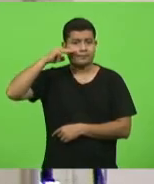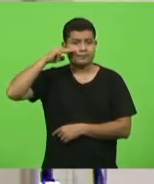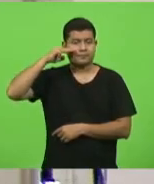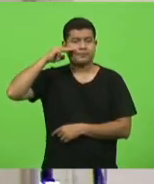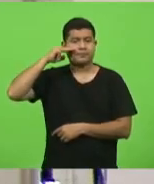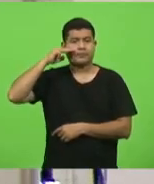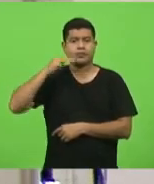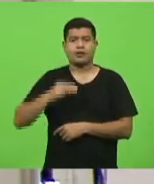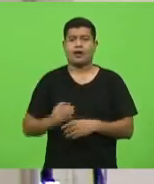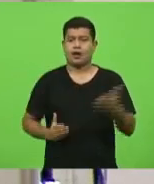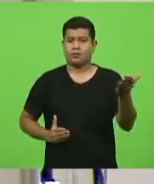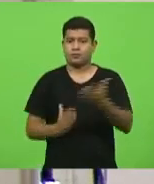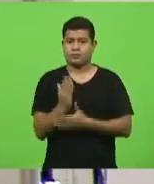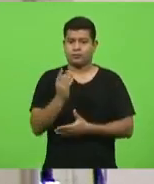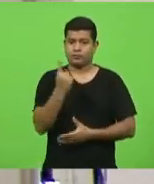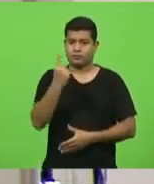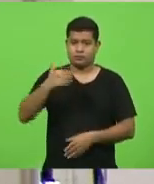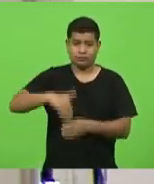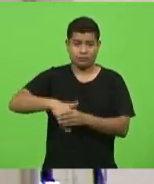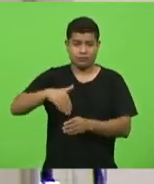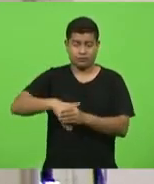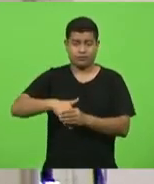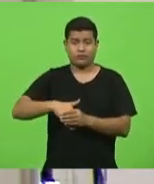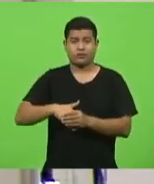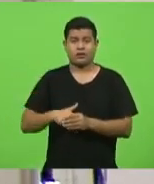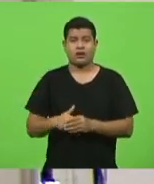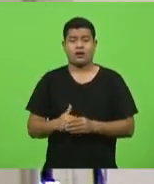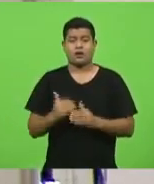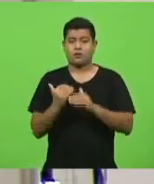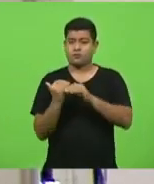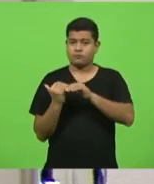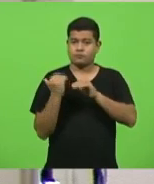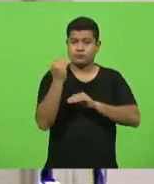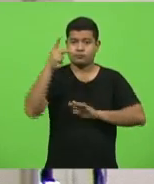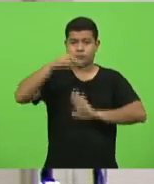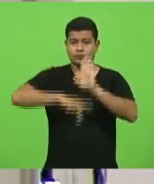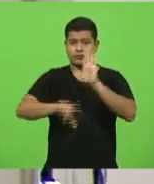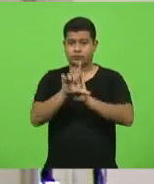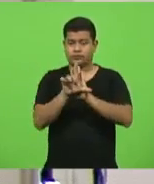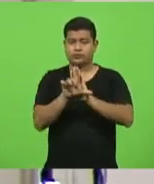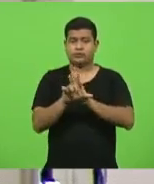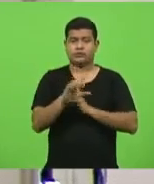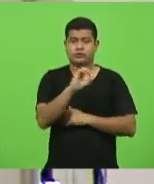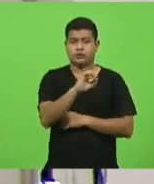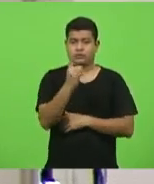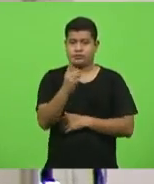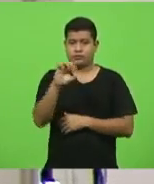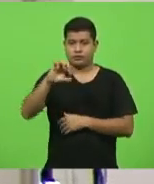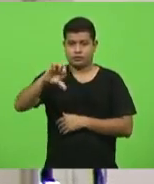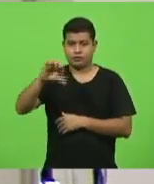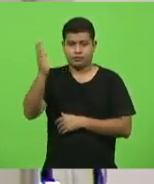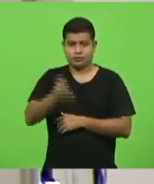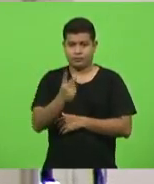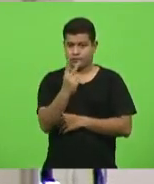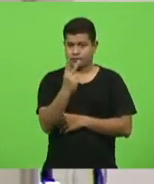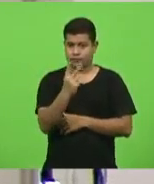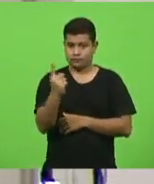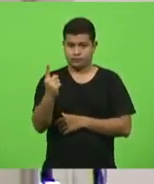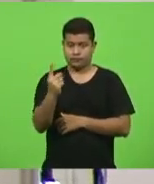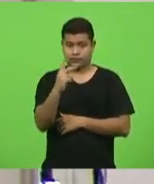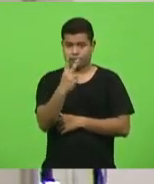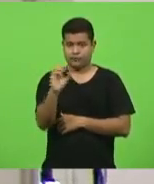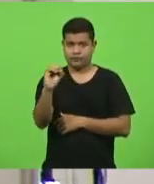aprovado em turno único por maioria o projeto de lei 0109-2020. Foram